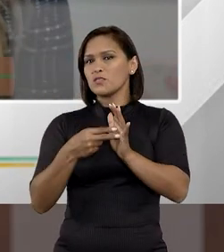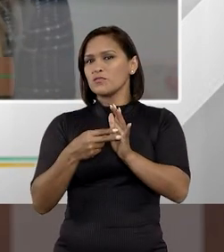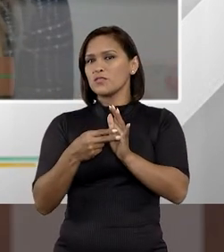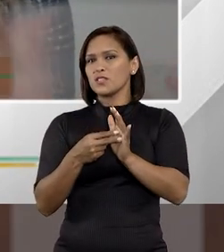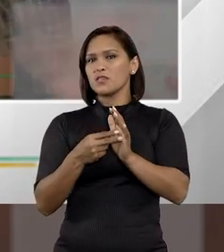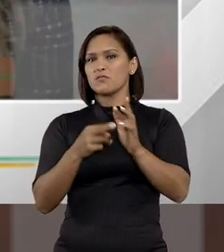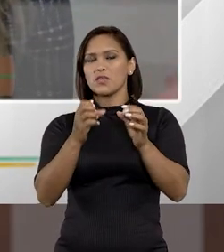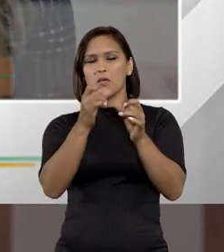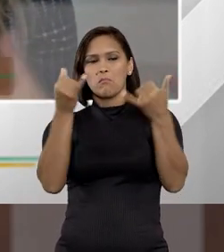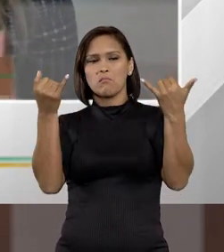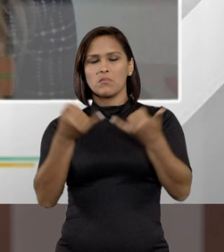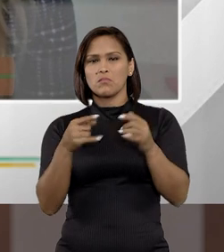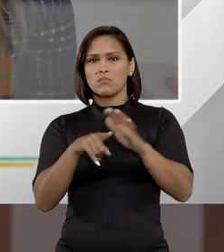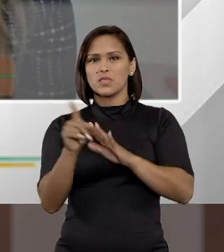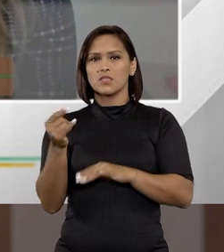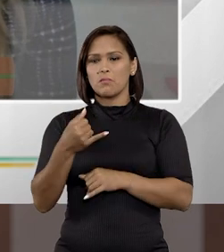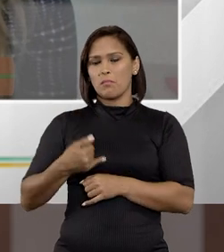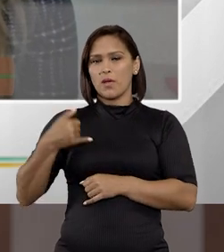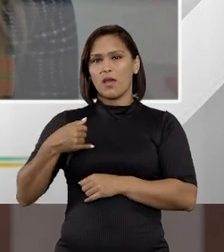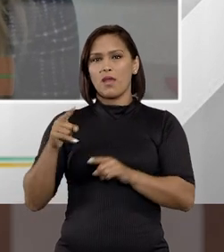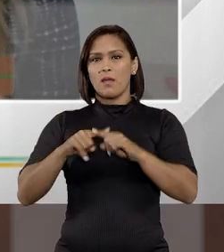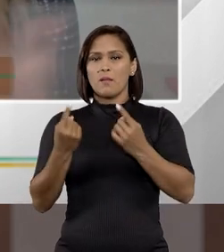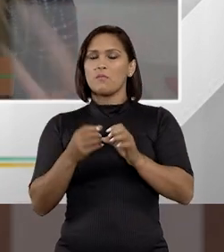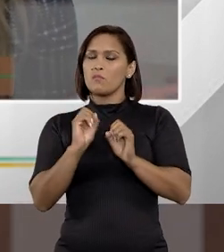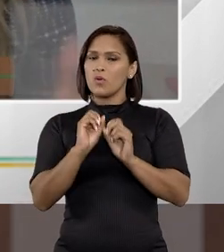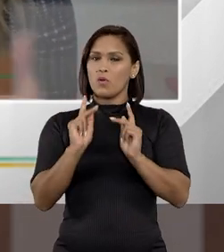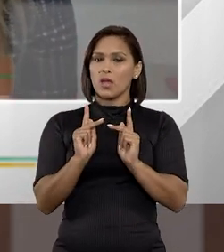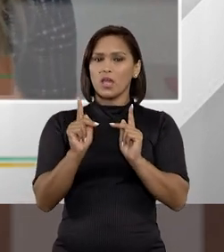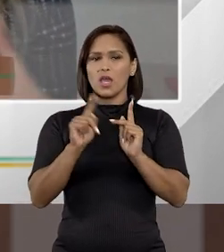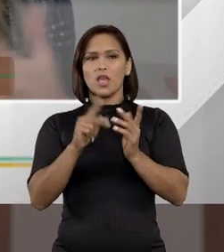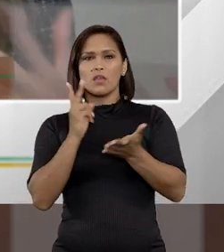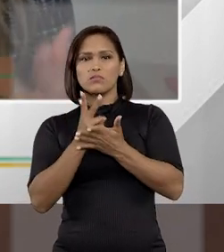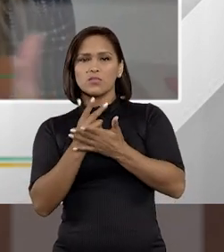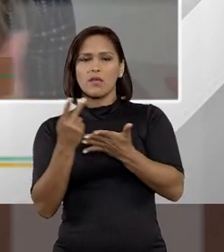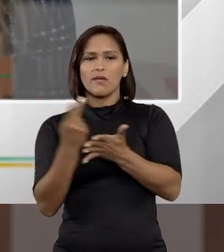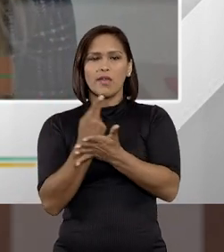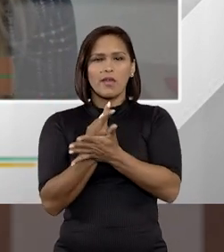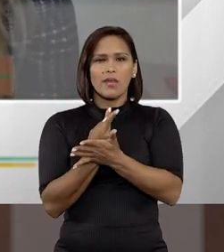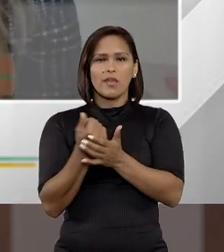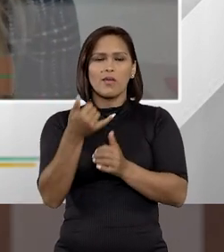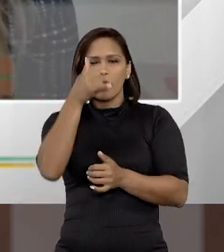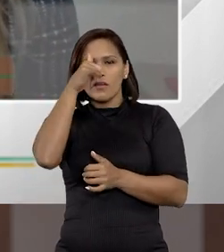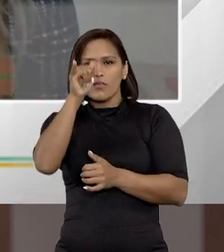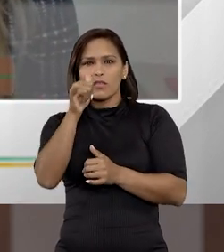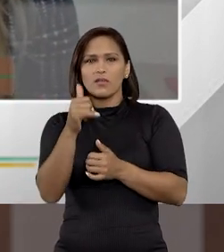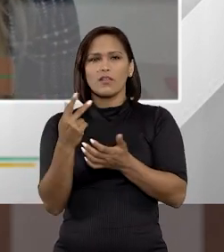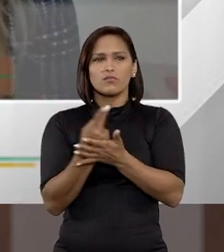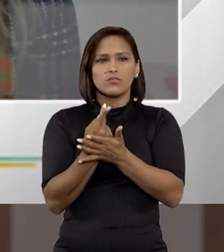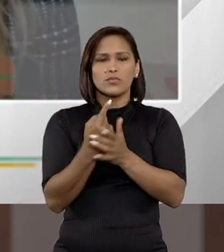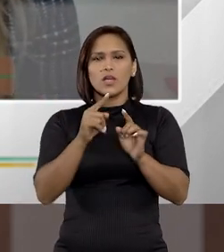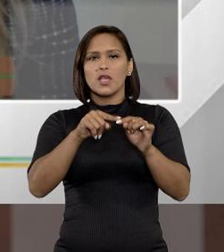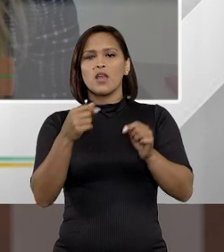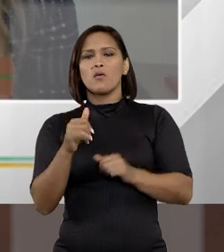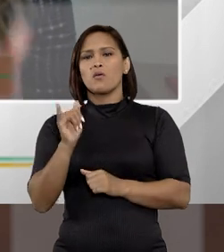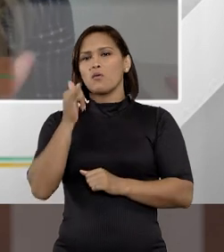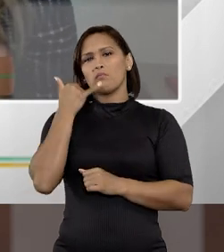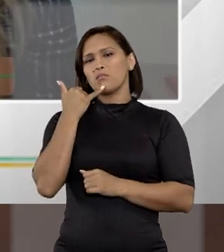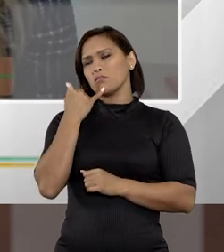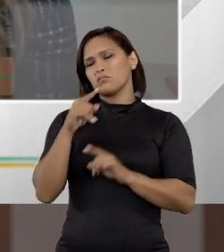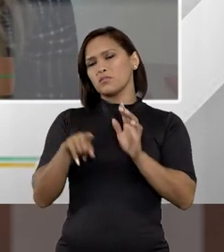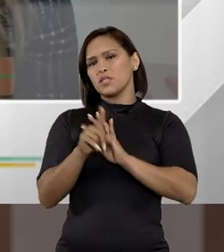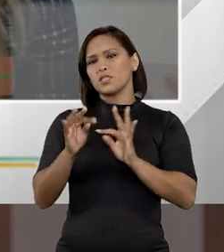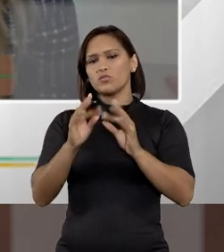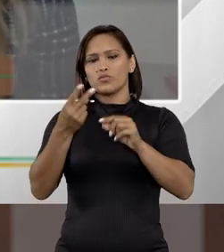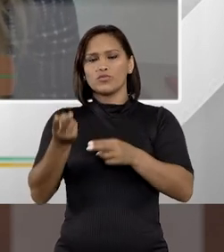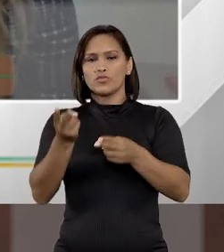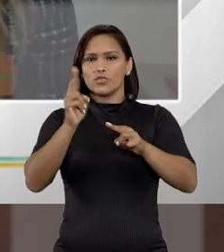comportamento exemplar, e sim um comportamento ok, sem muitas intercorrências. Ele não precisa ser aí um exemplo na